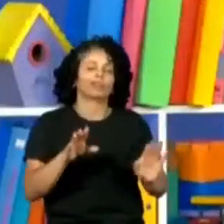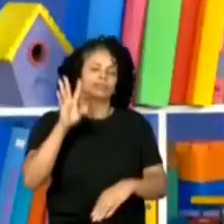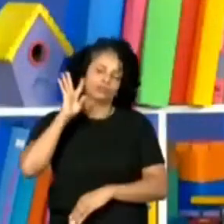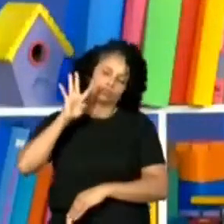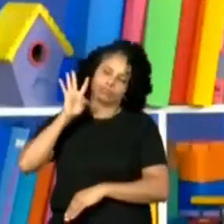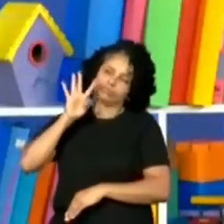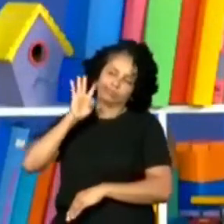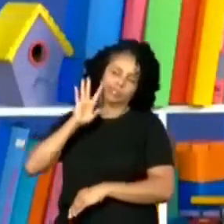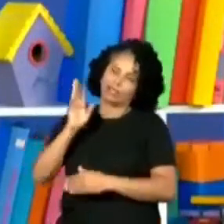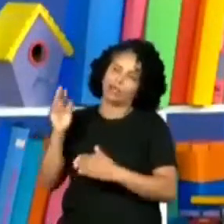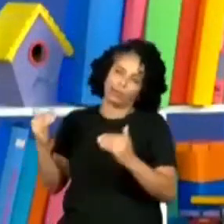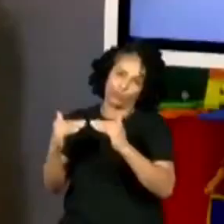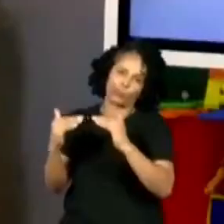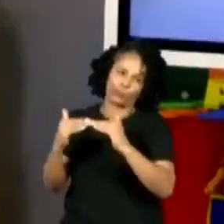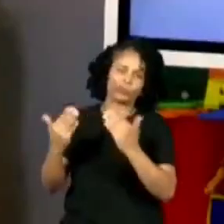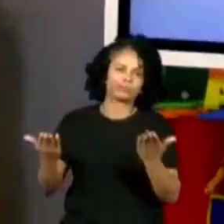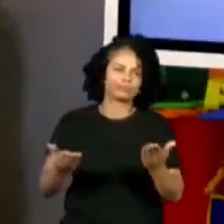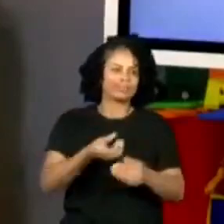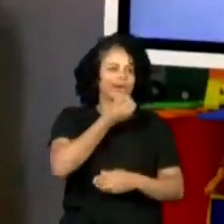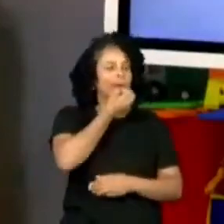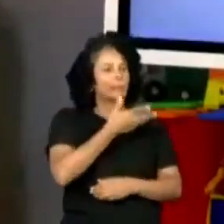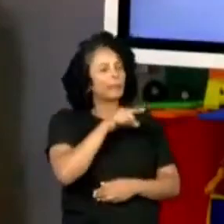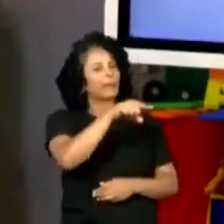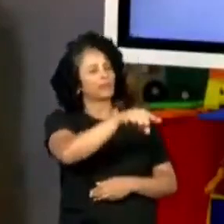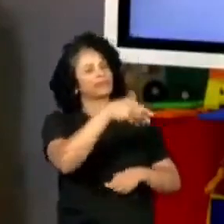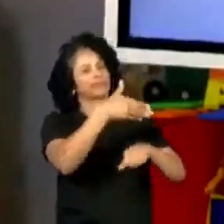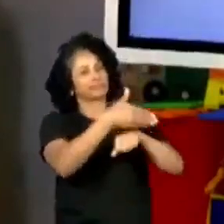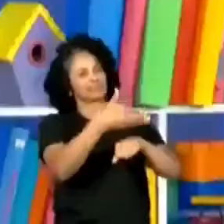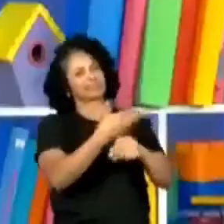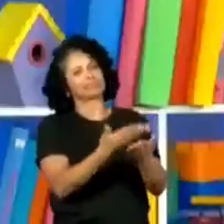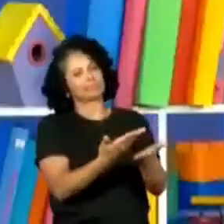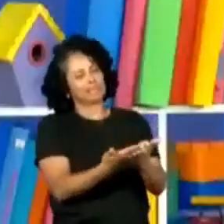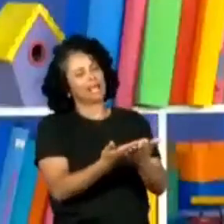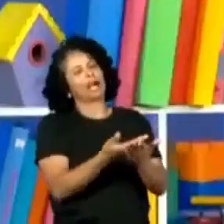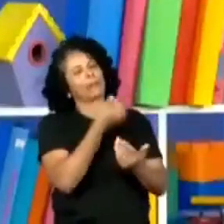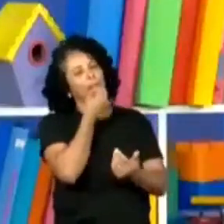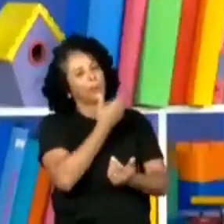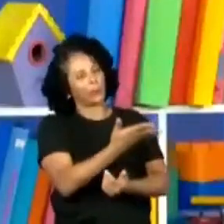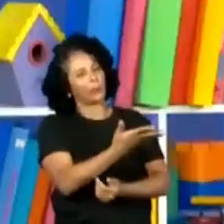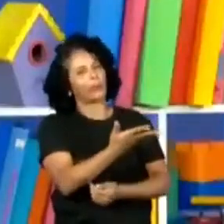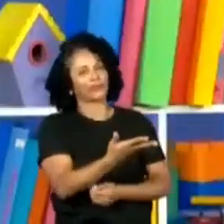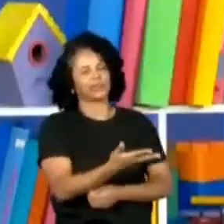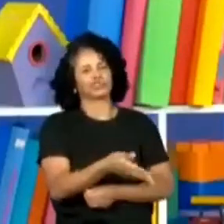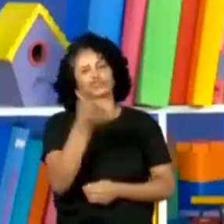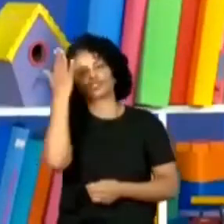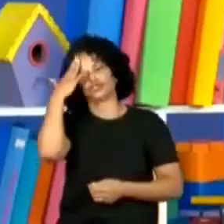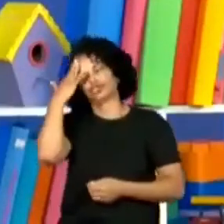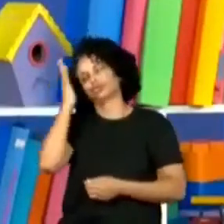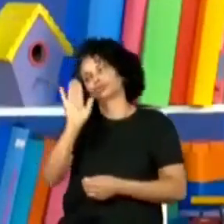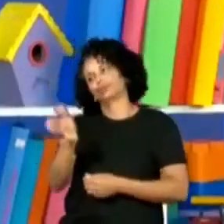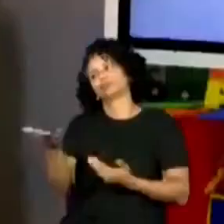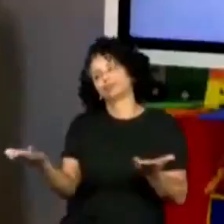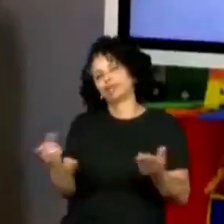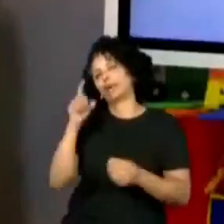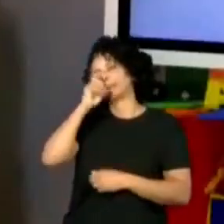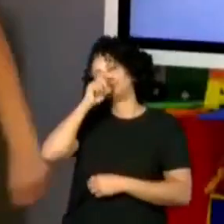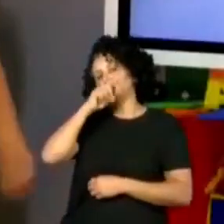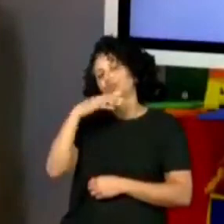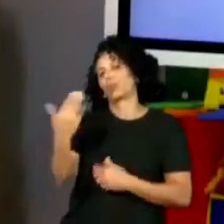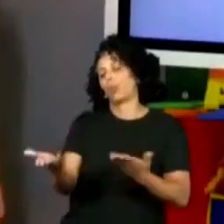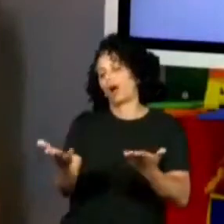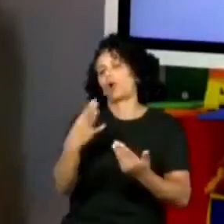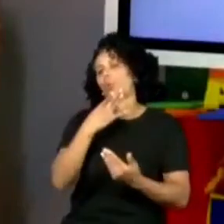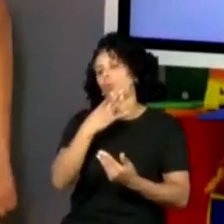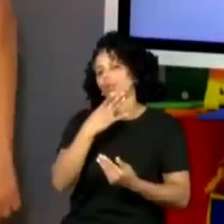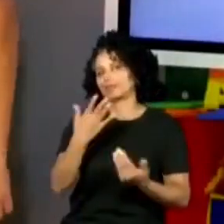legal, eu concordo. Que bom, professor, que você tá na minha aula, senão eu tiro você daqui. Tá bom? Eu já sei qual que é a mentira. É, vou contar pra